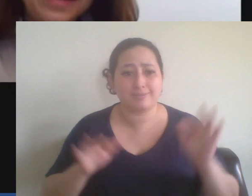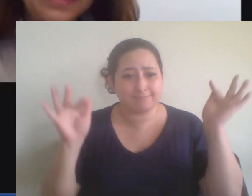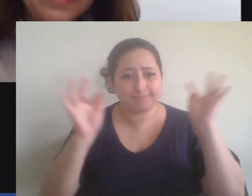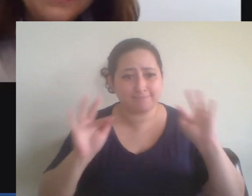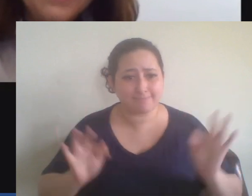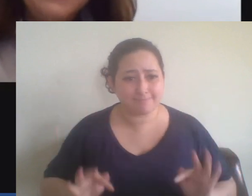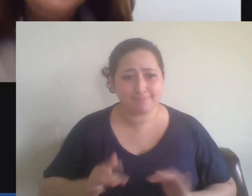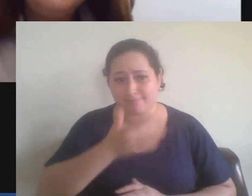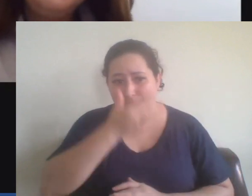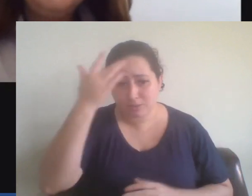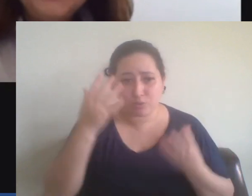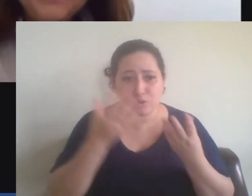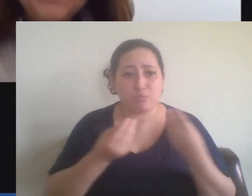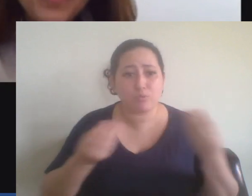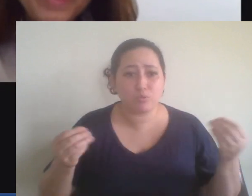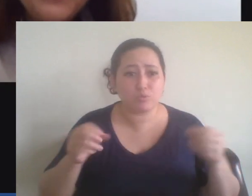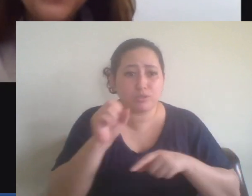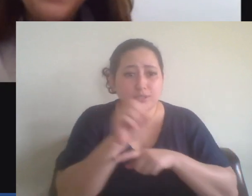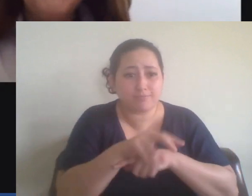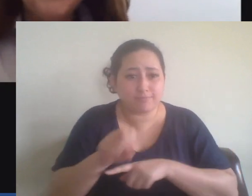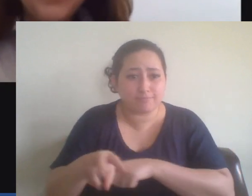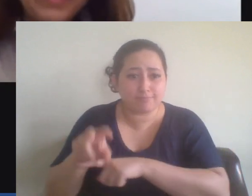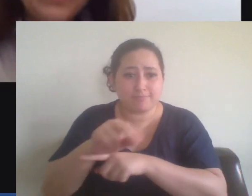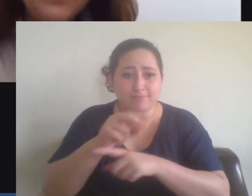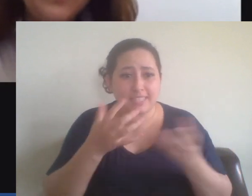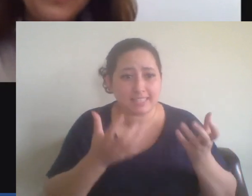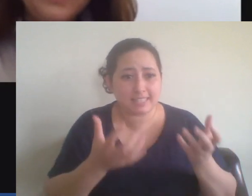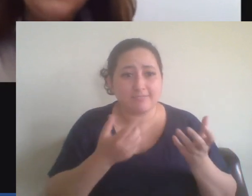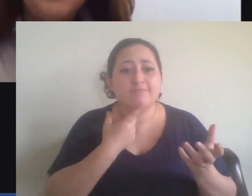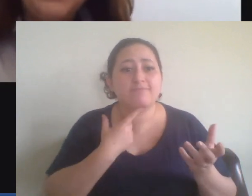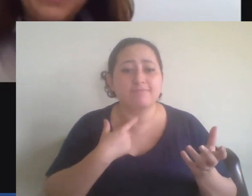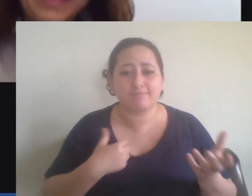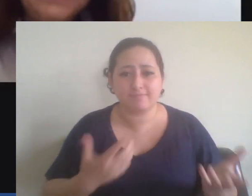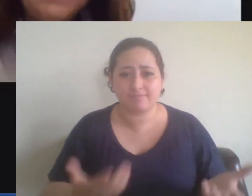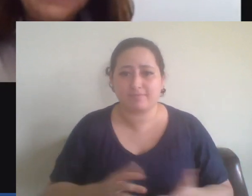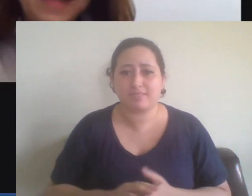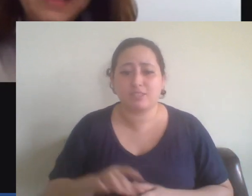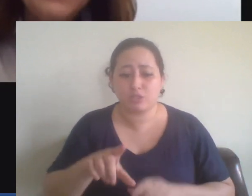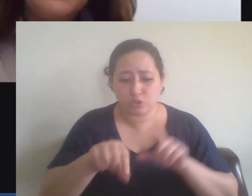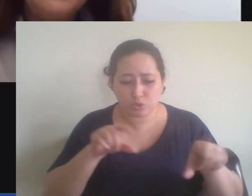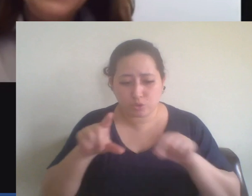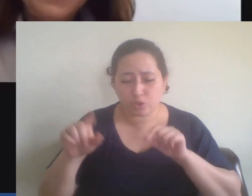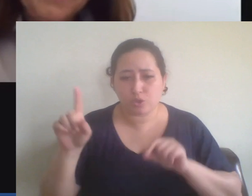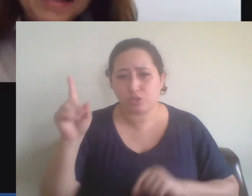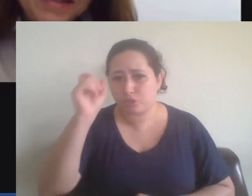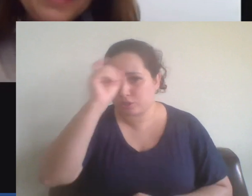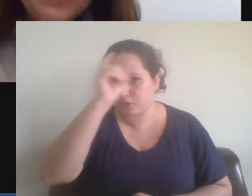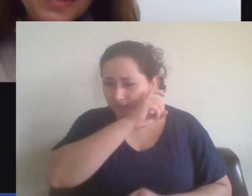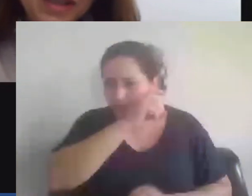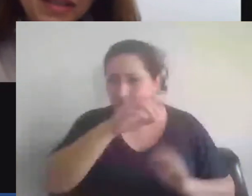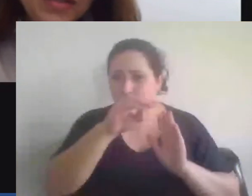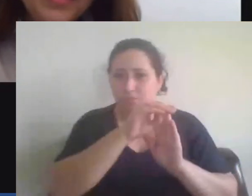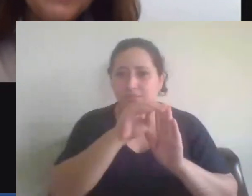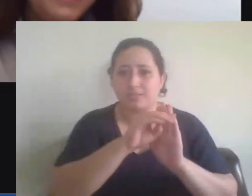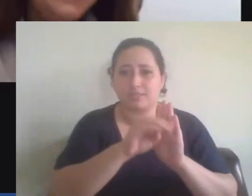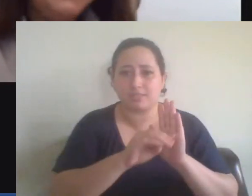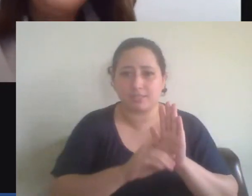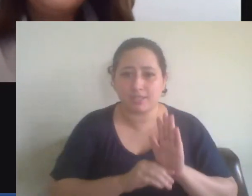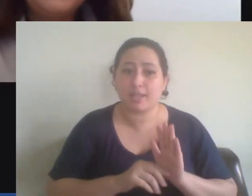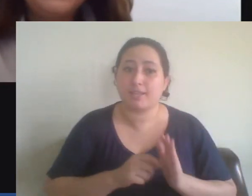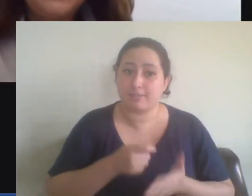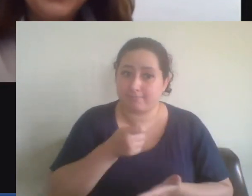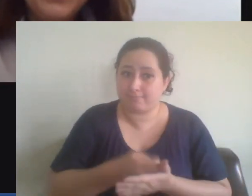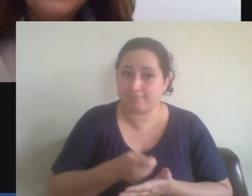concorrentes e uma escolha muito difícil, pautada em critérios bastante rígidos.